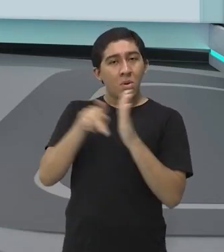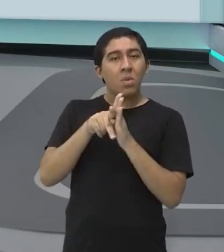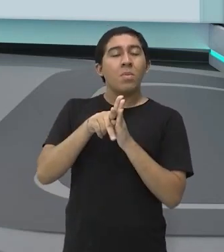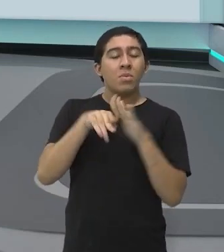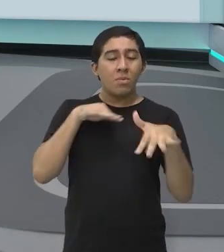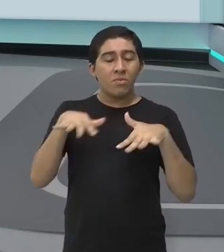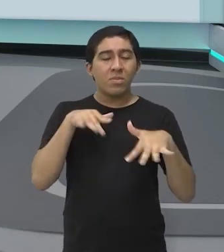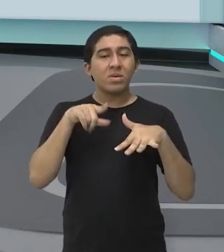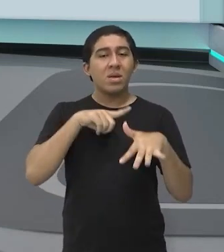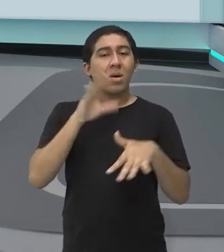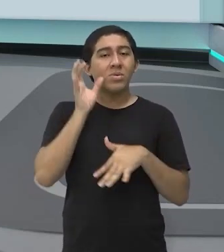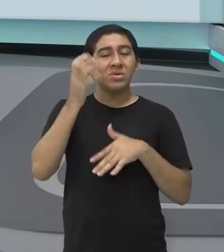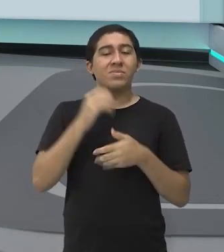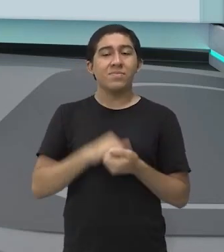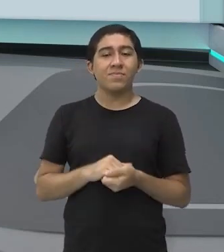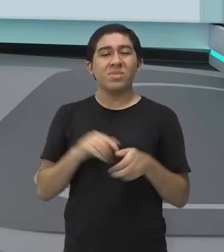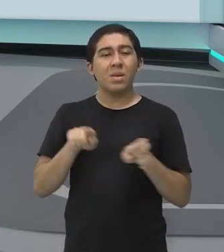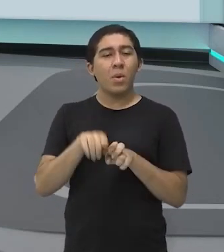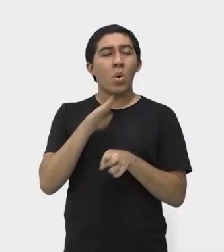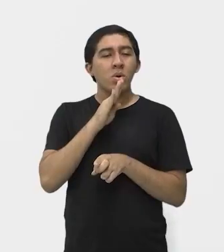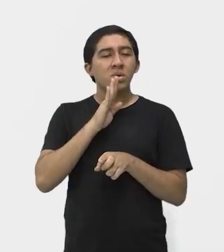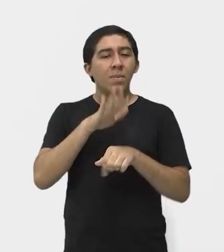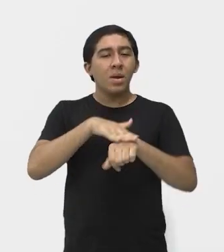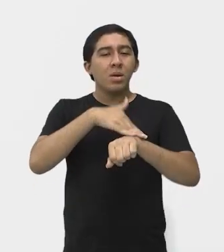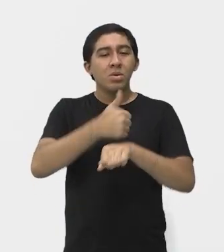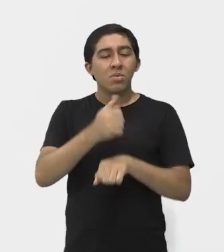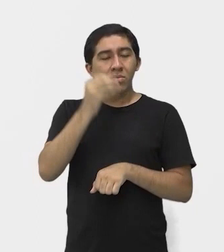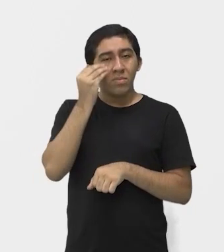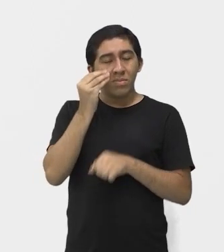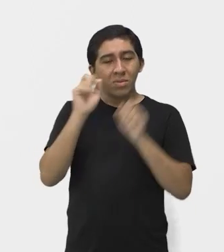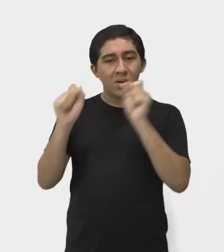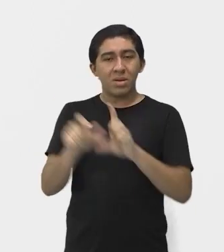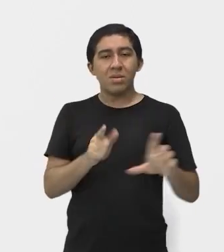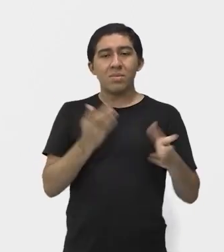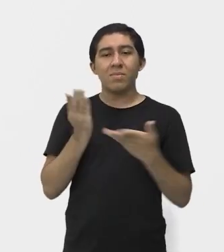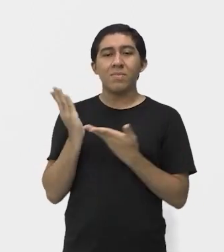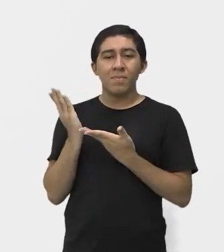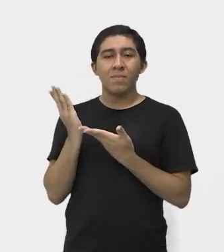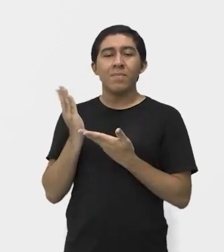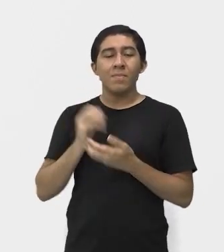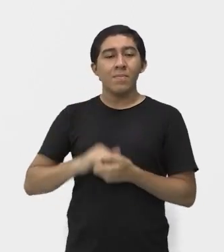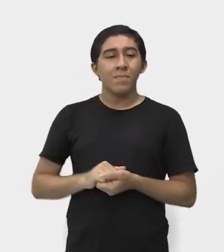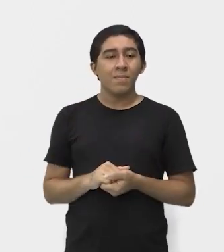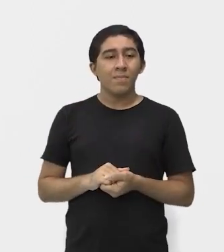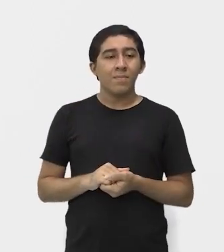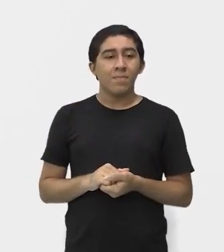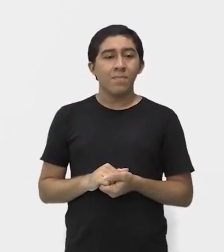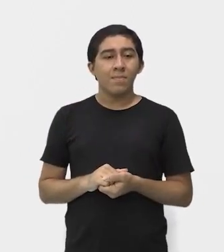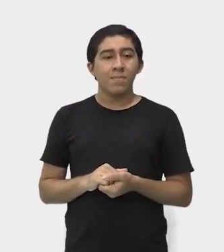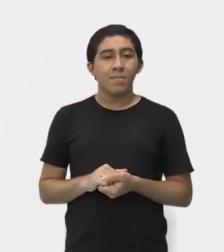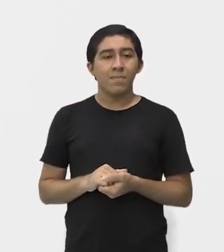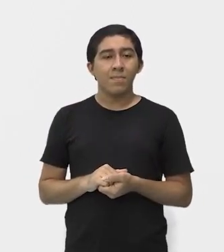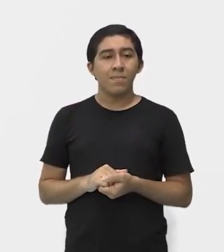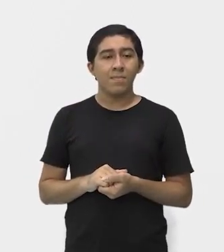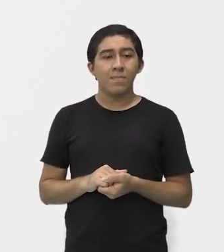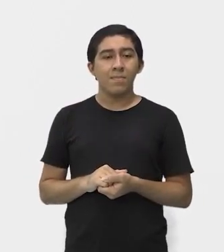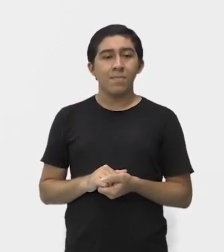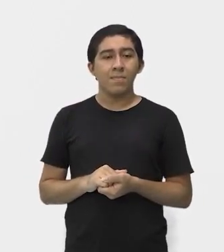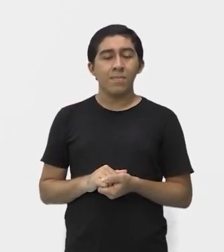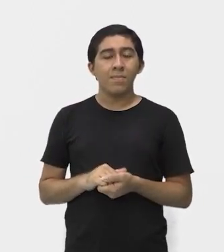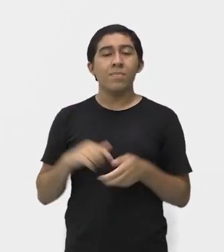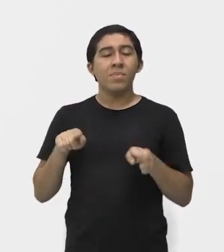realizar. E aí, pra gente conhecer um pouquinho mais, a cartelinha conta aí pra gente um pouquinho do